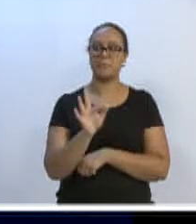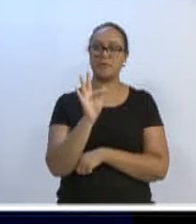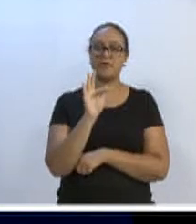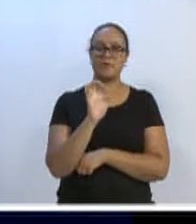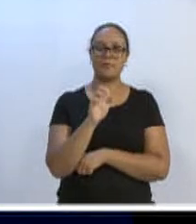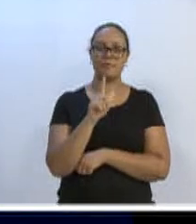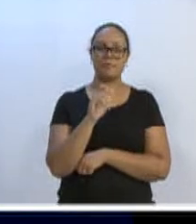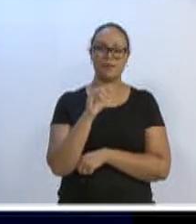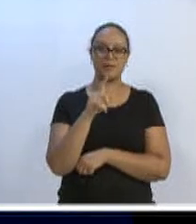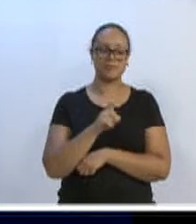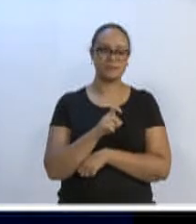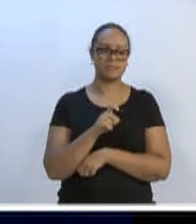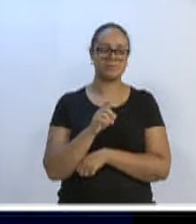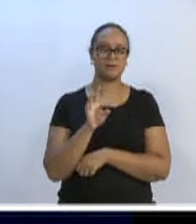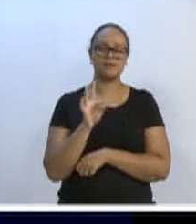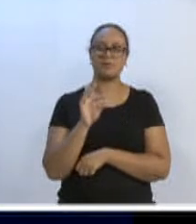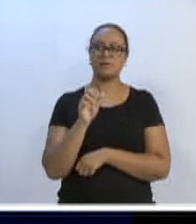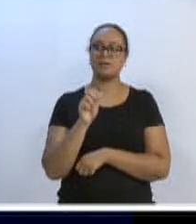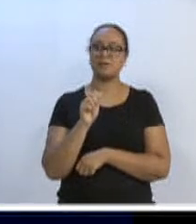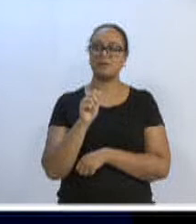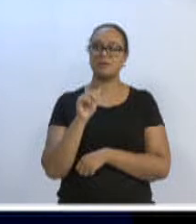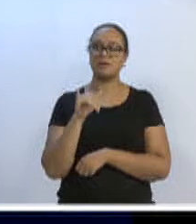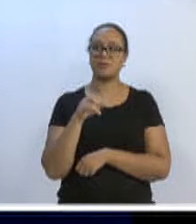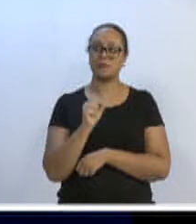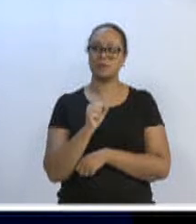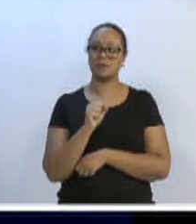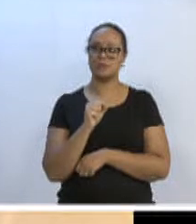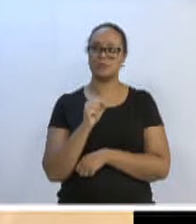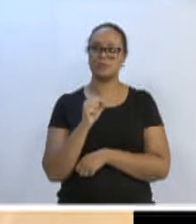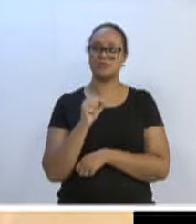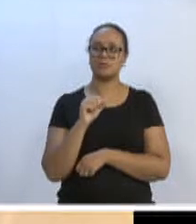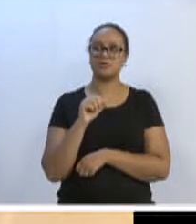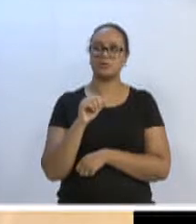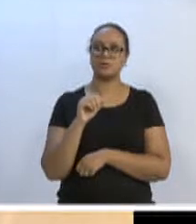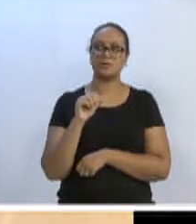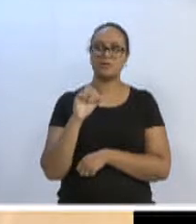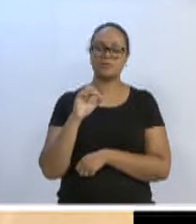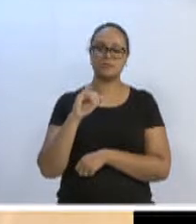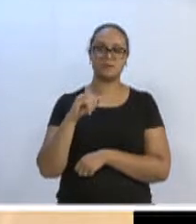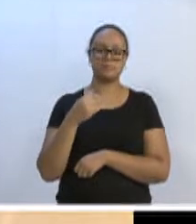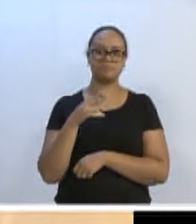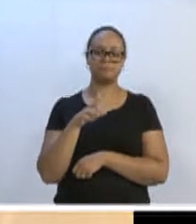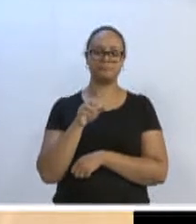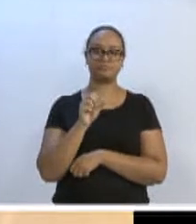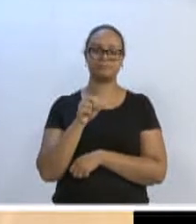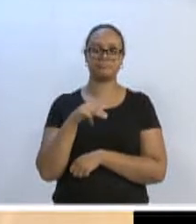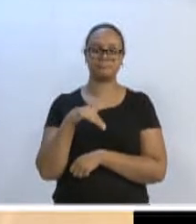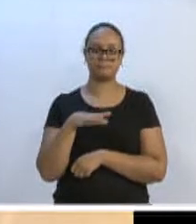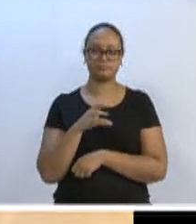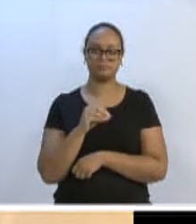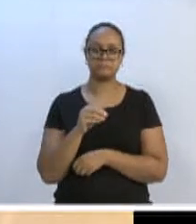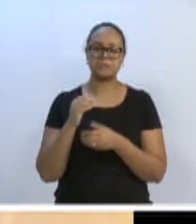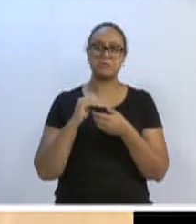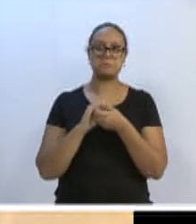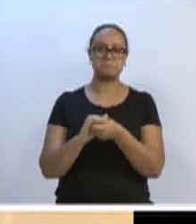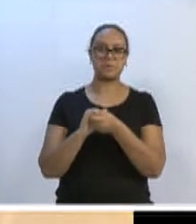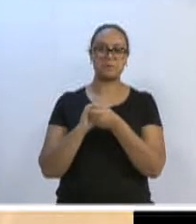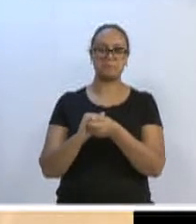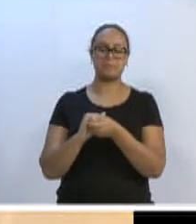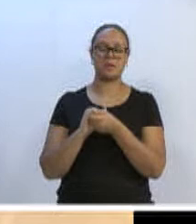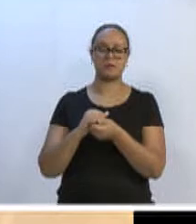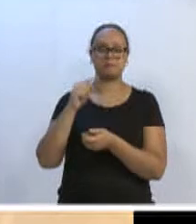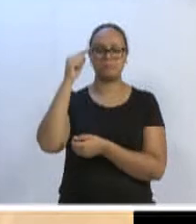Cristiano Taiz Jr., a Praça do Empreendedor. E eu queria parabenizar aí muito o nosso presidente, Marcos da Rosa, pela